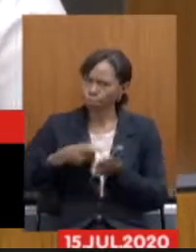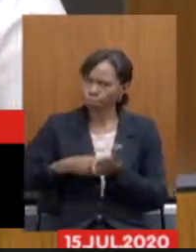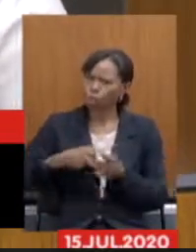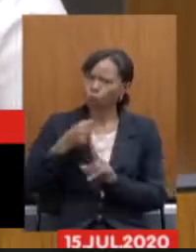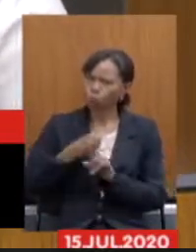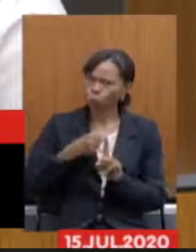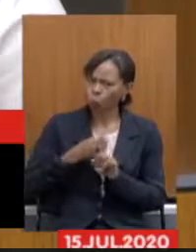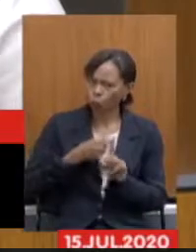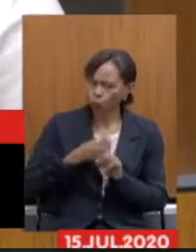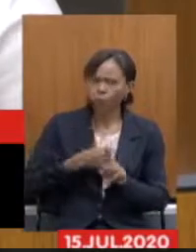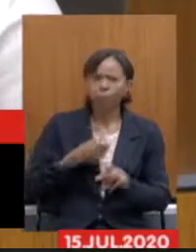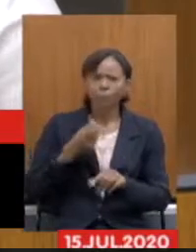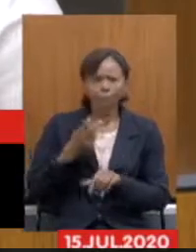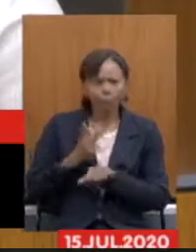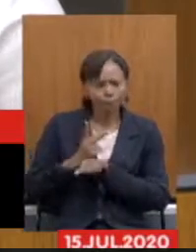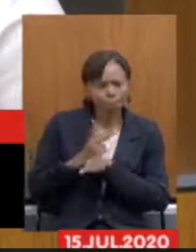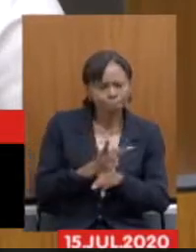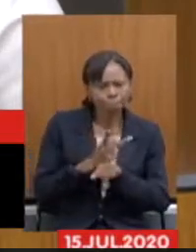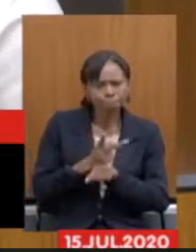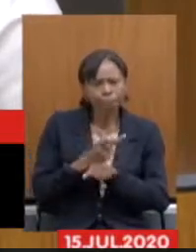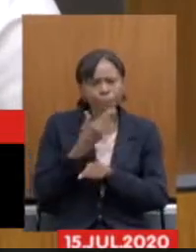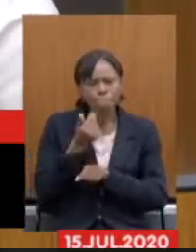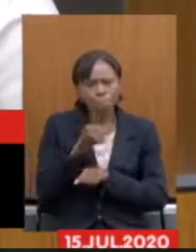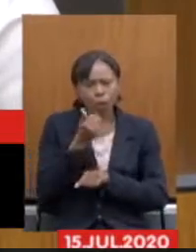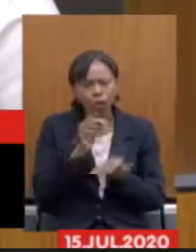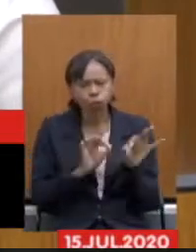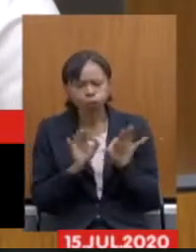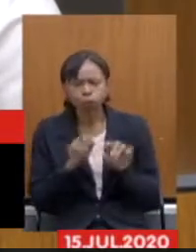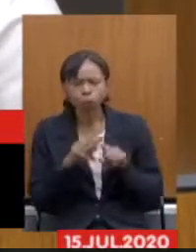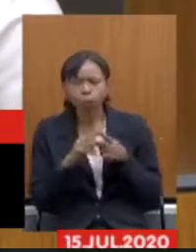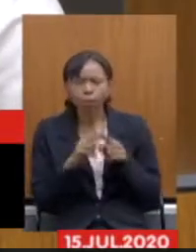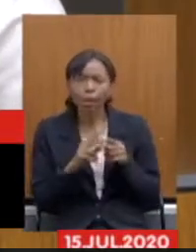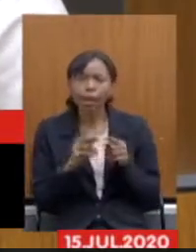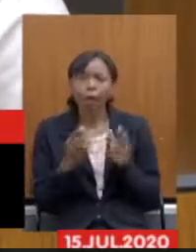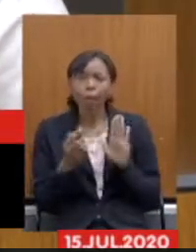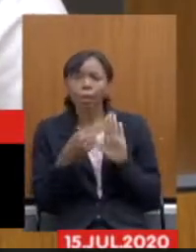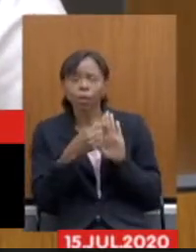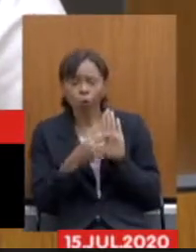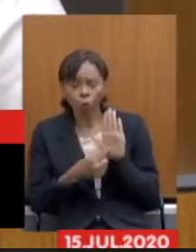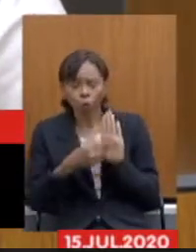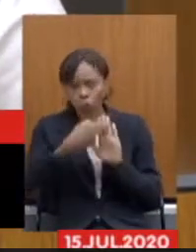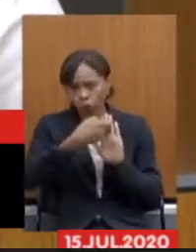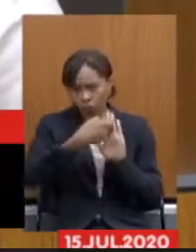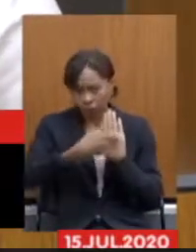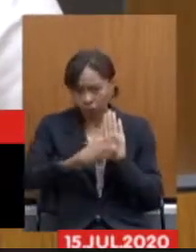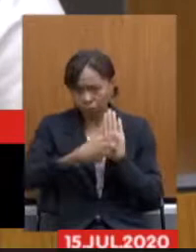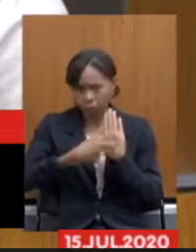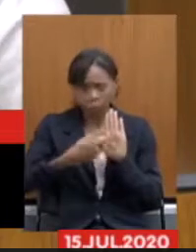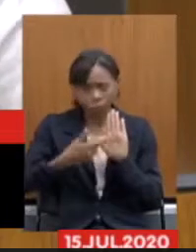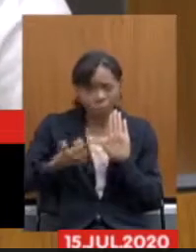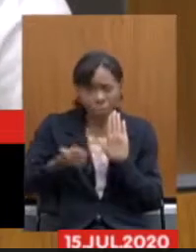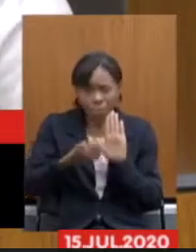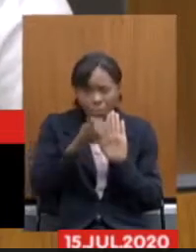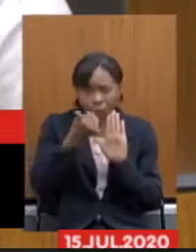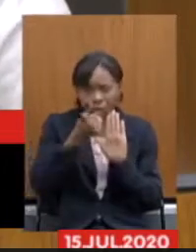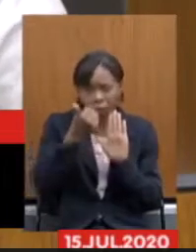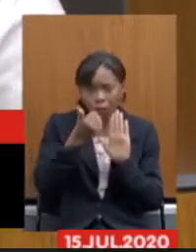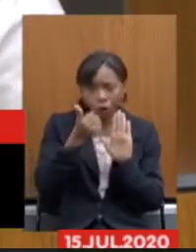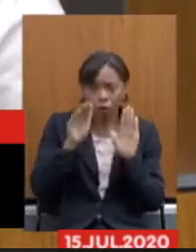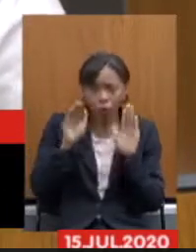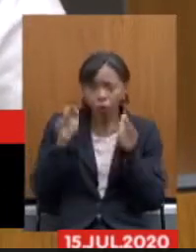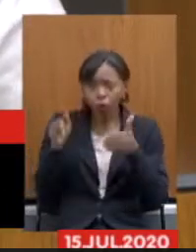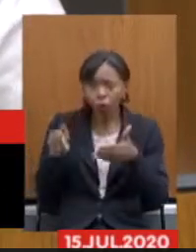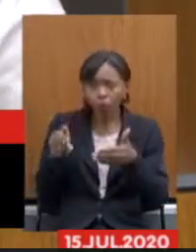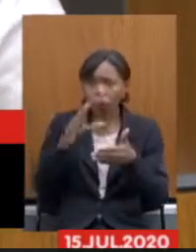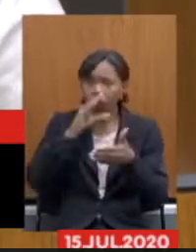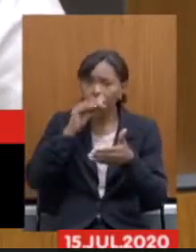buscarmos as melhorias e de trazer um texto que seja o mais próximo do anseio do servidor possível